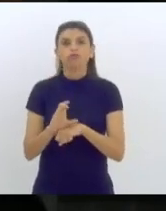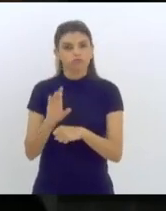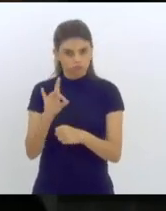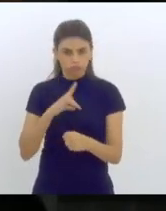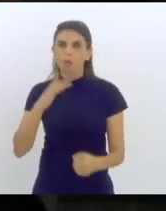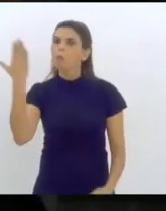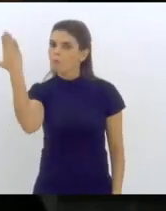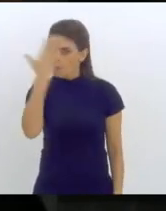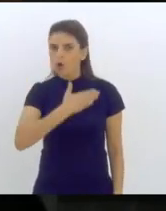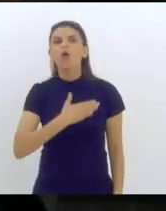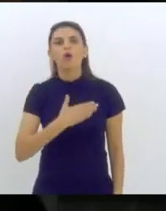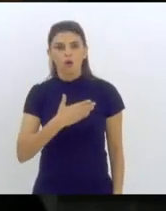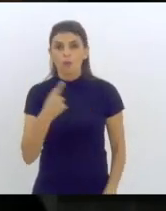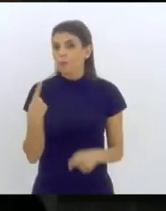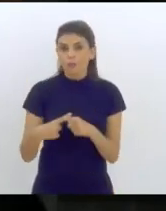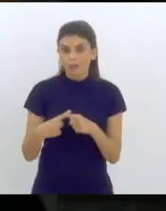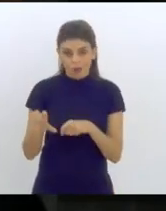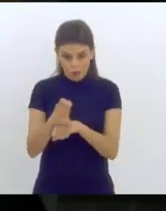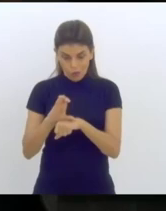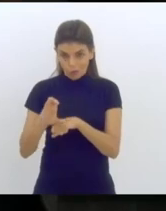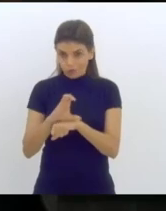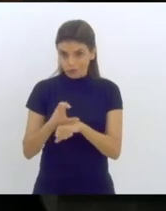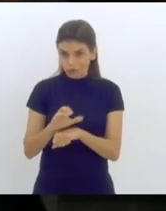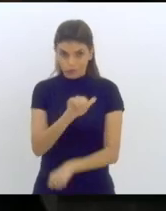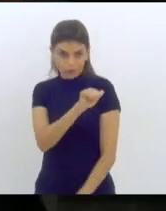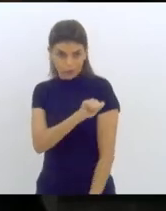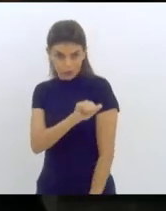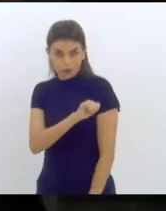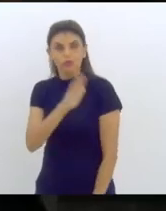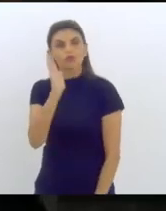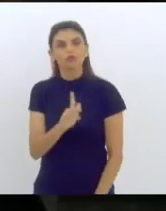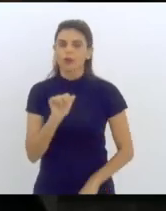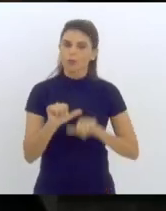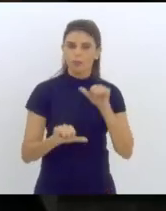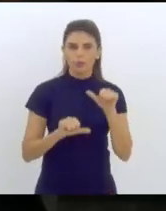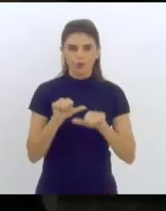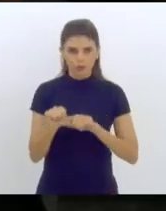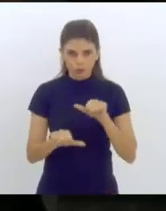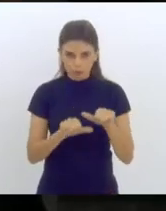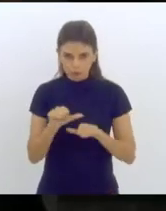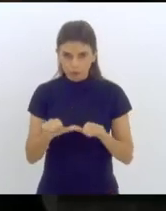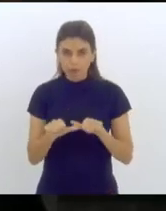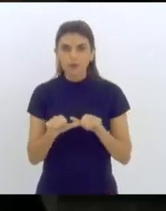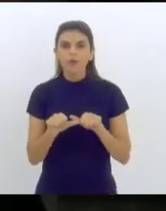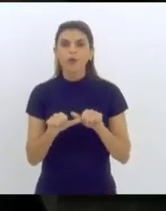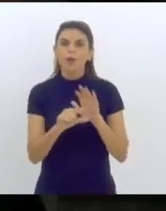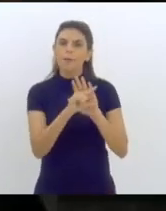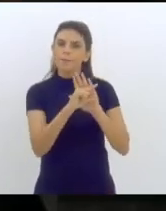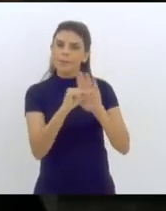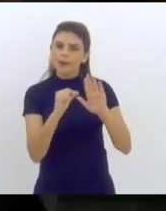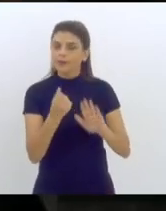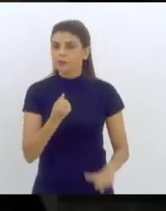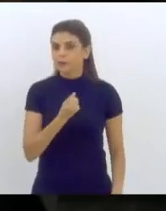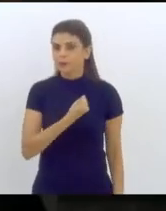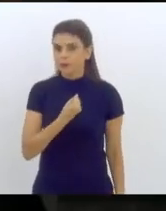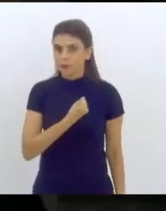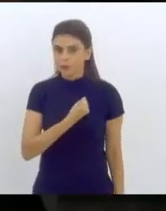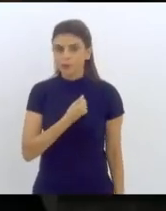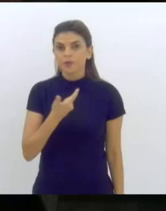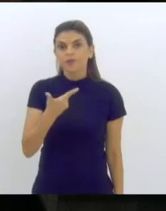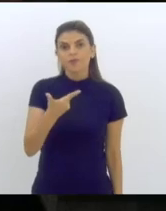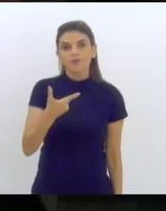foi modificada através da Emenda Constitucional número 20